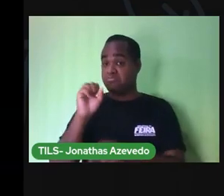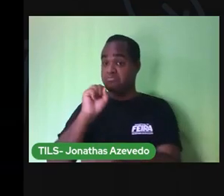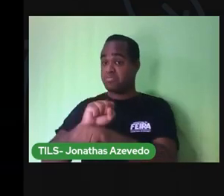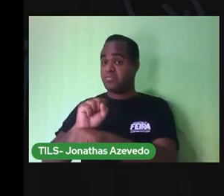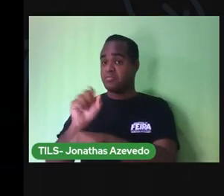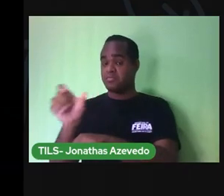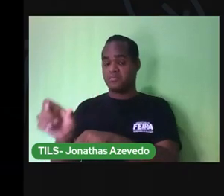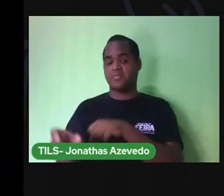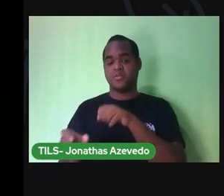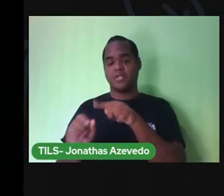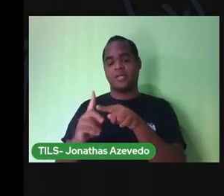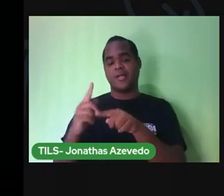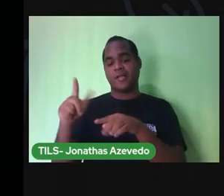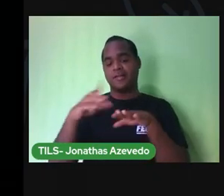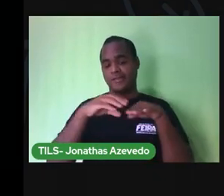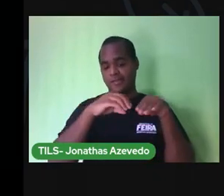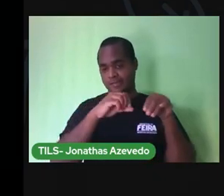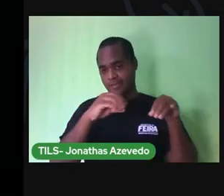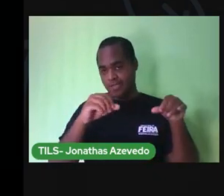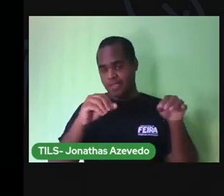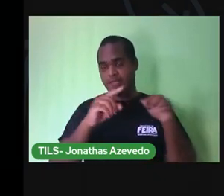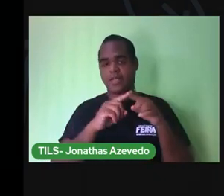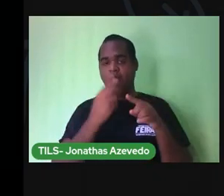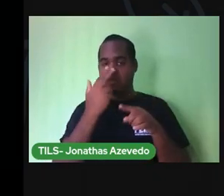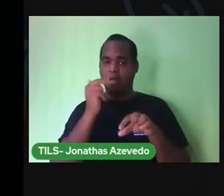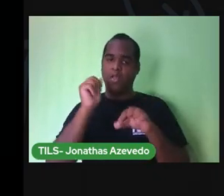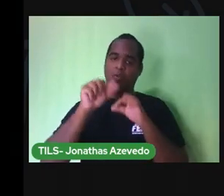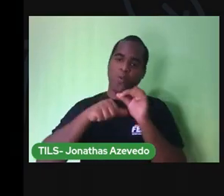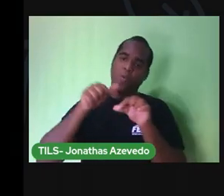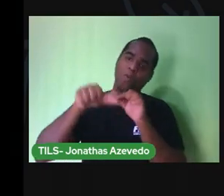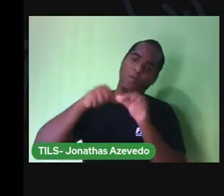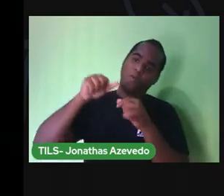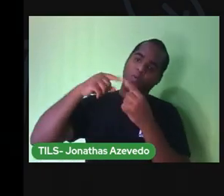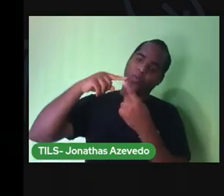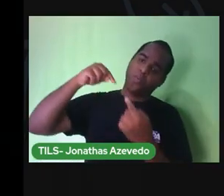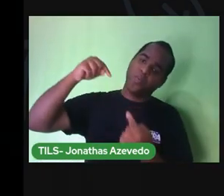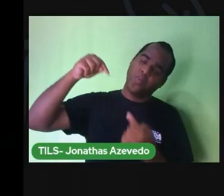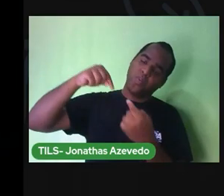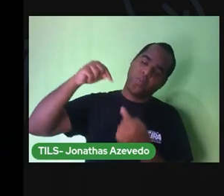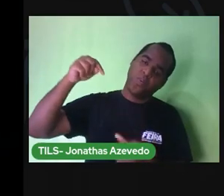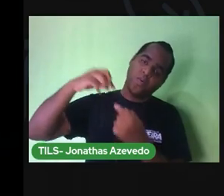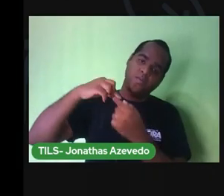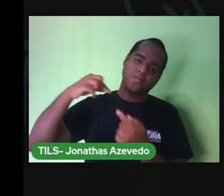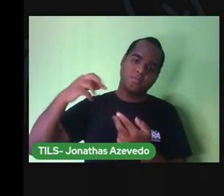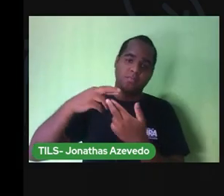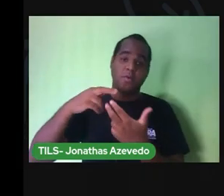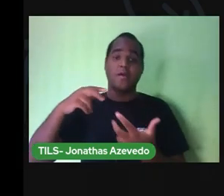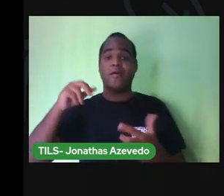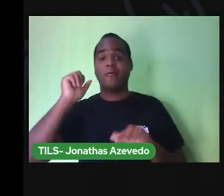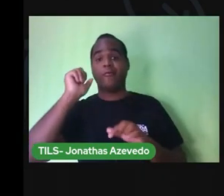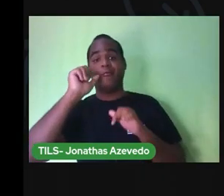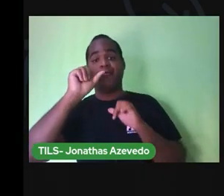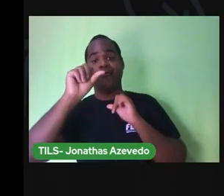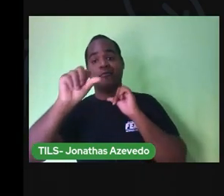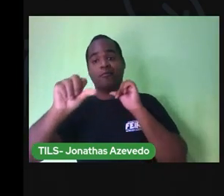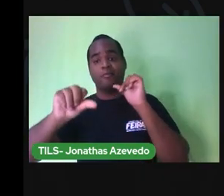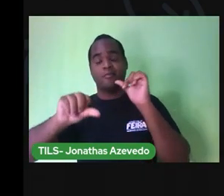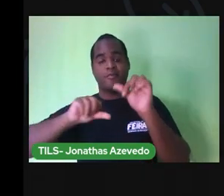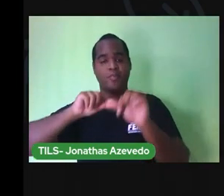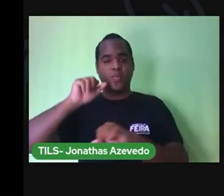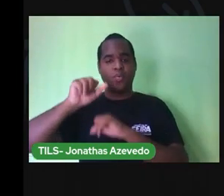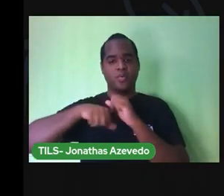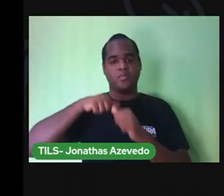certo? E a Terra, além de ir girando que nem uma bailarina em volta de si, a Terra vai fazer esse movimento